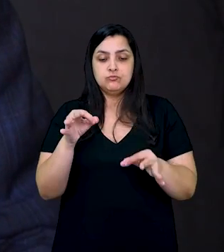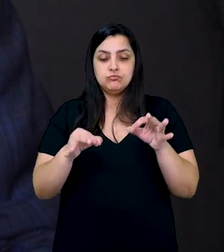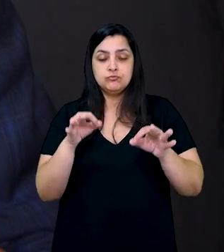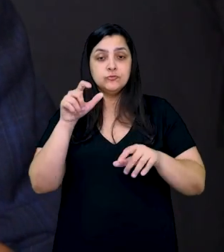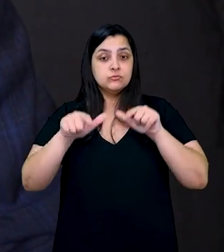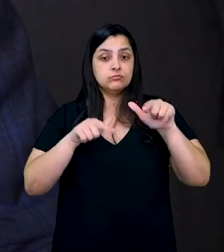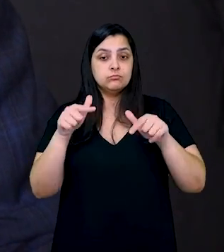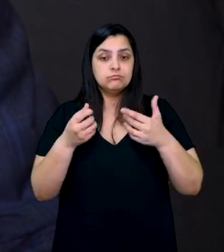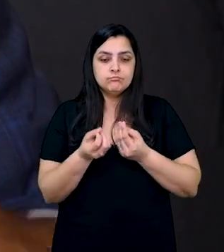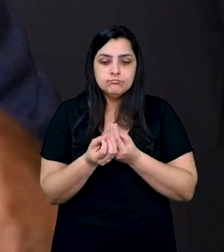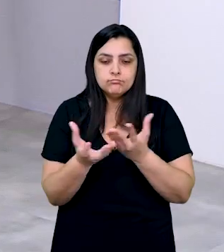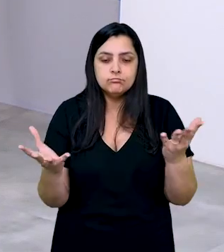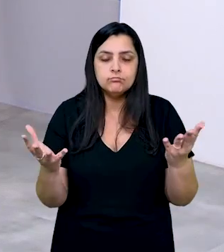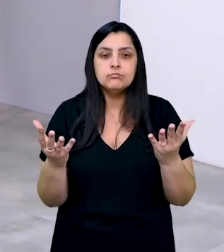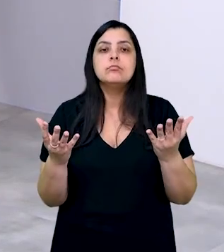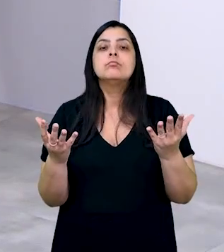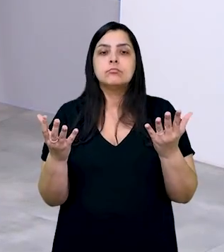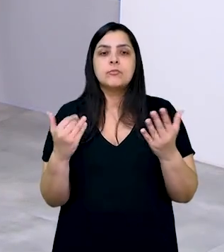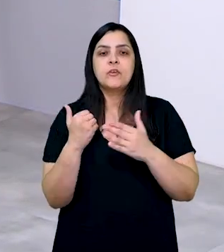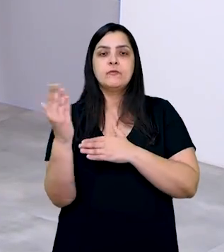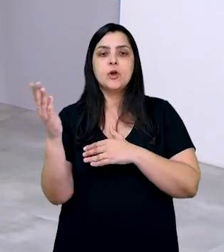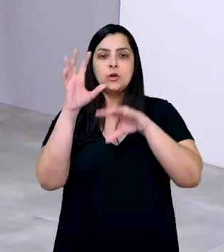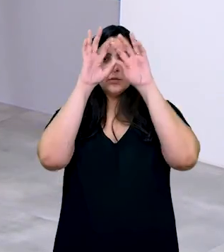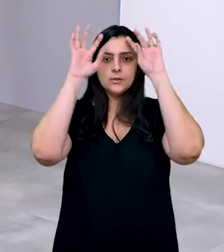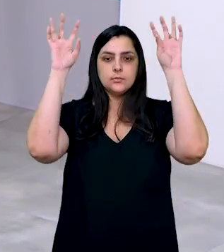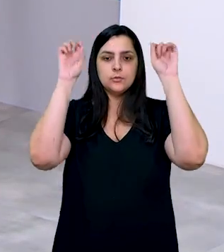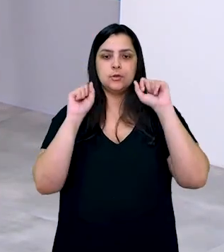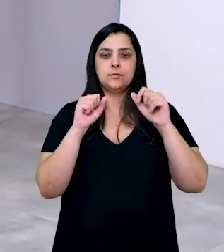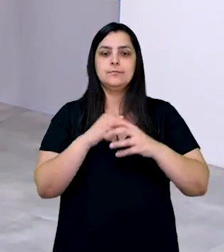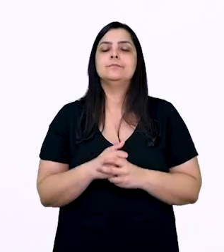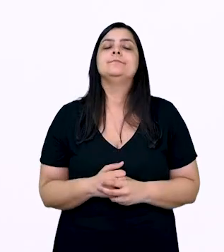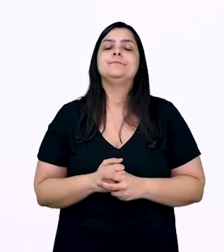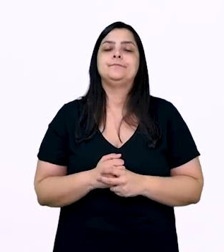atuação da Justiça do Trabalho também para fora dos tribunais.